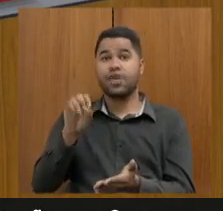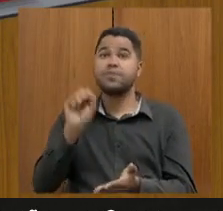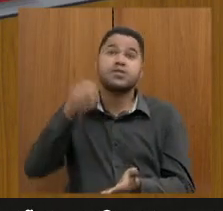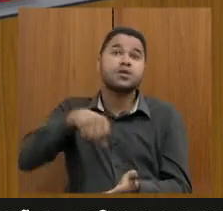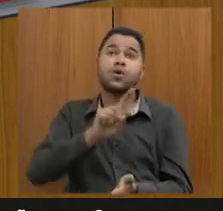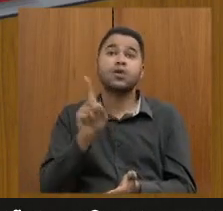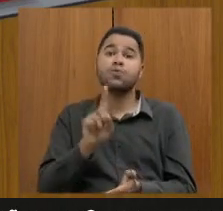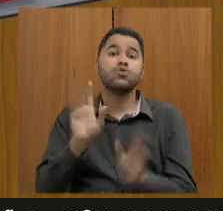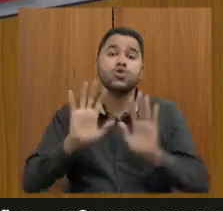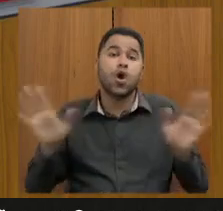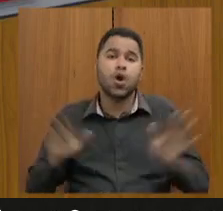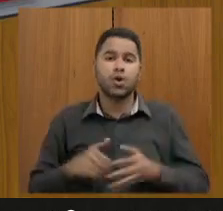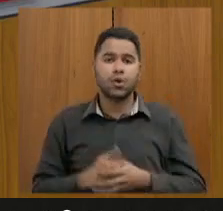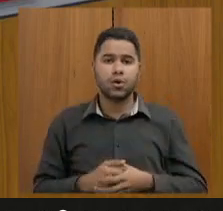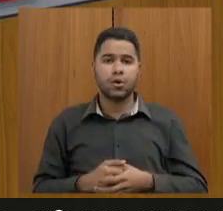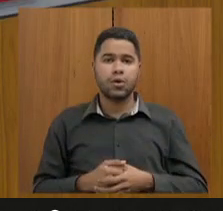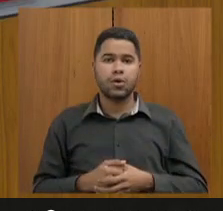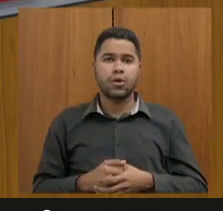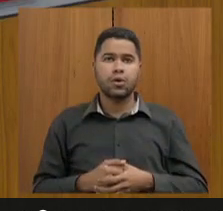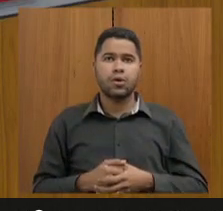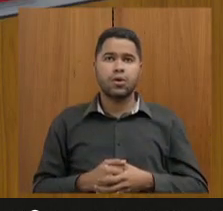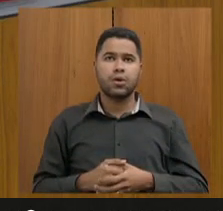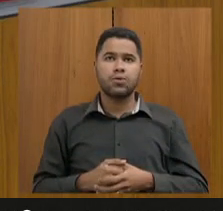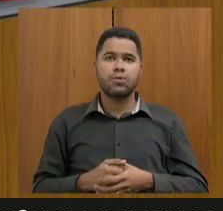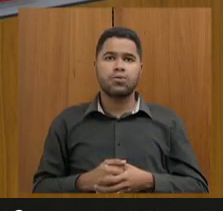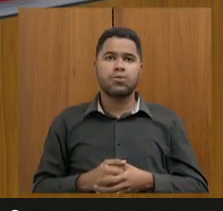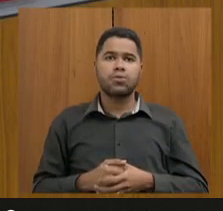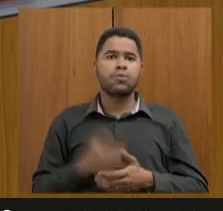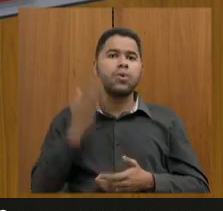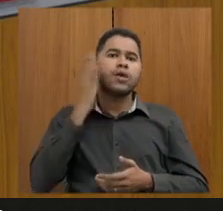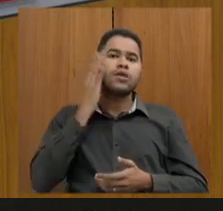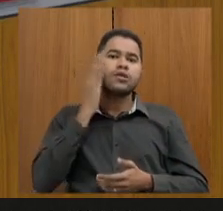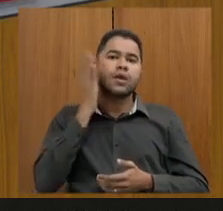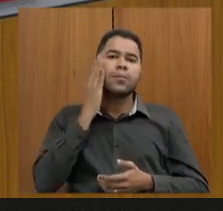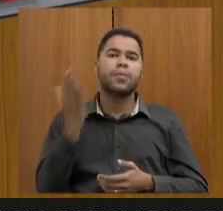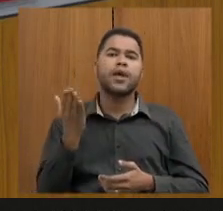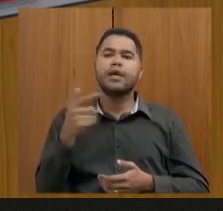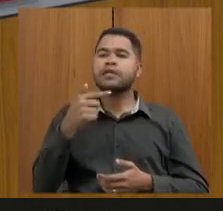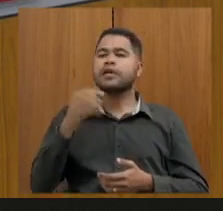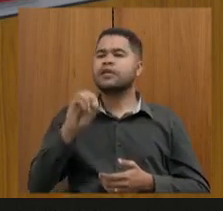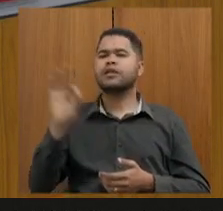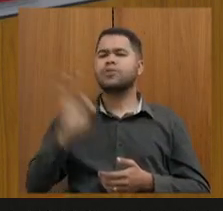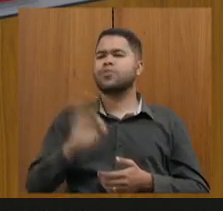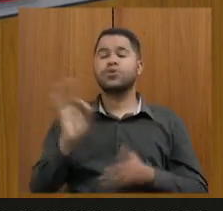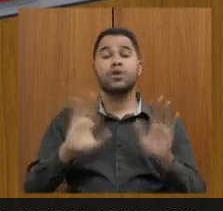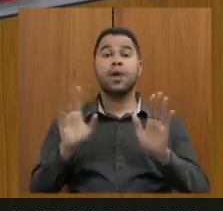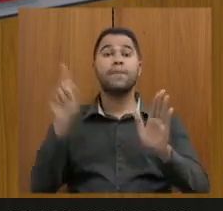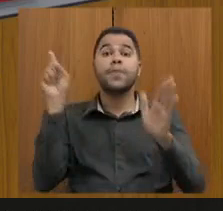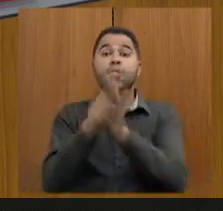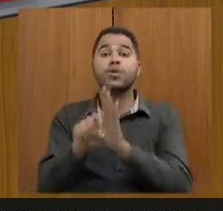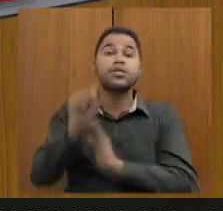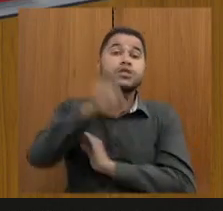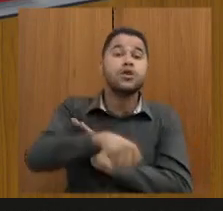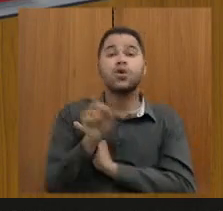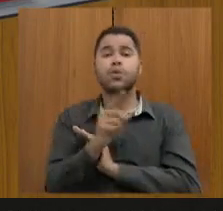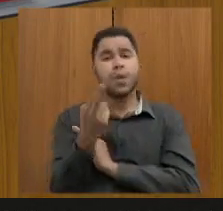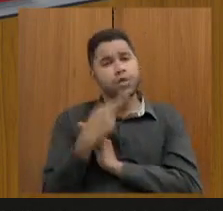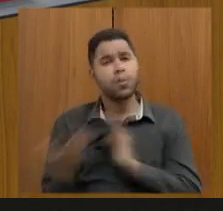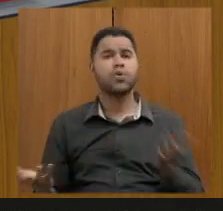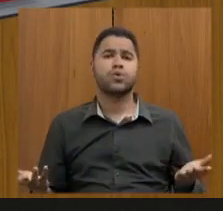ou não? Eu não estou entrando no mérito dos 70% do Fundeb. Eu fiz uma pergunta objetiva.